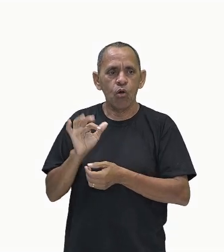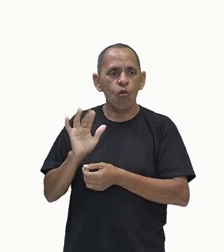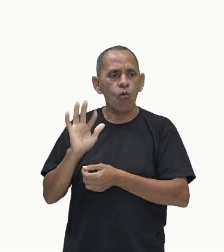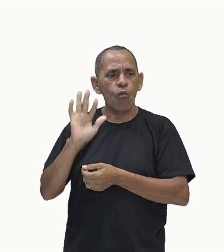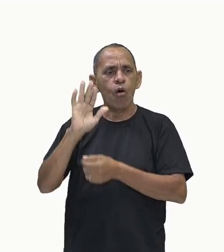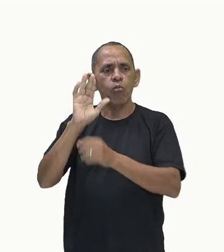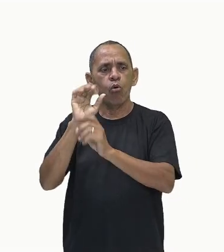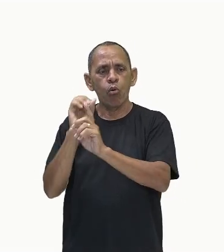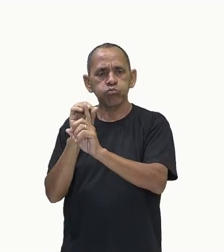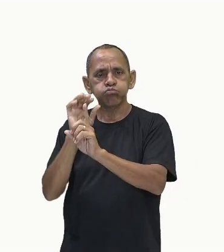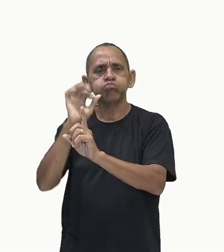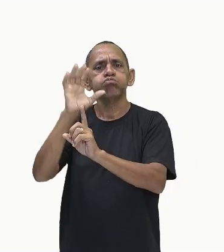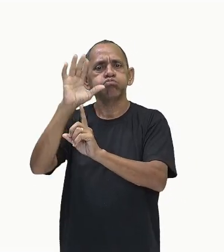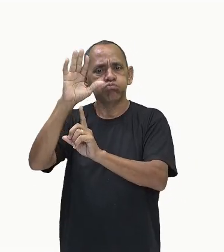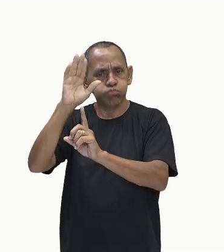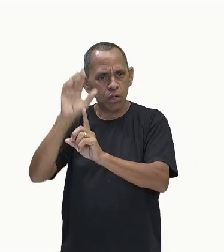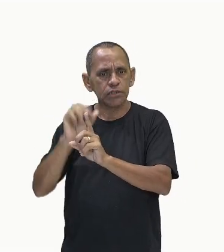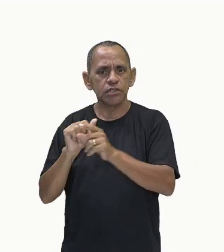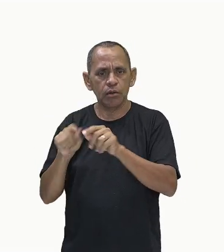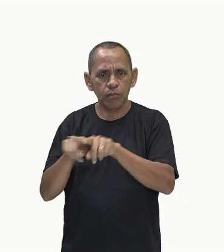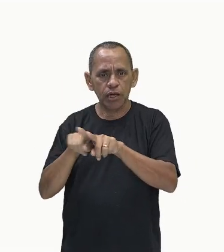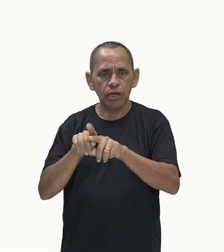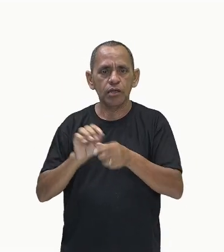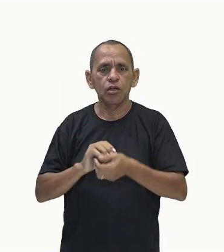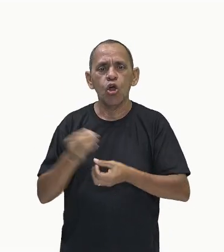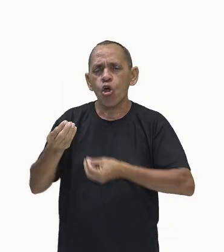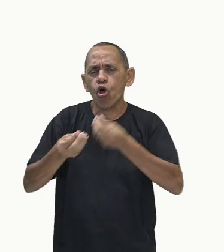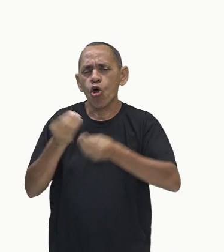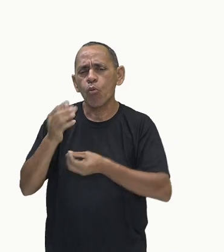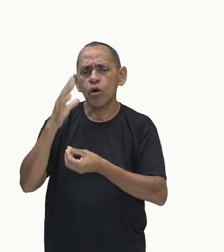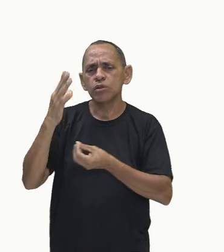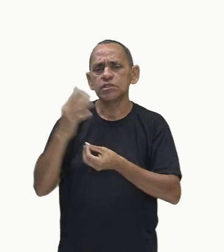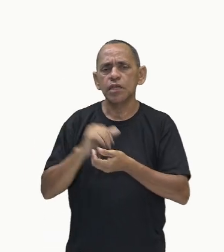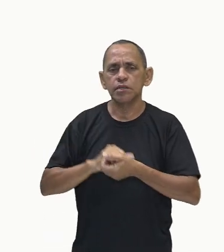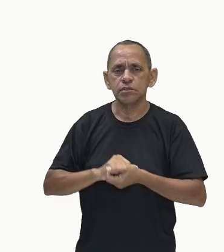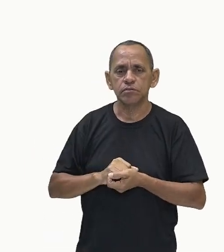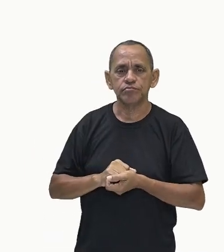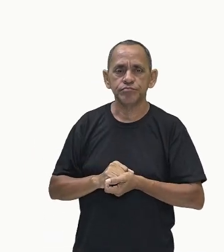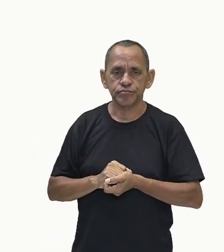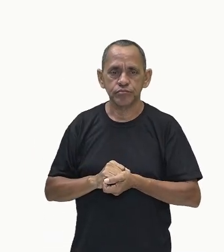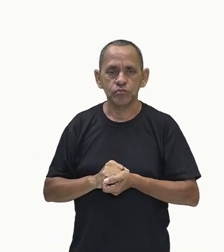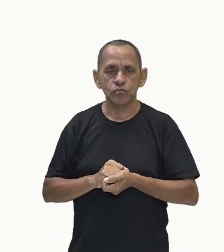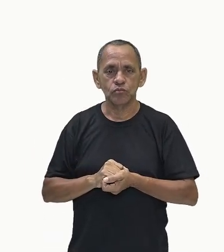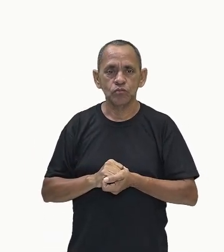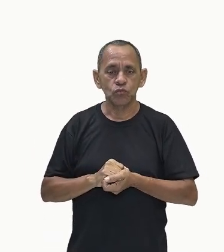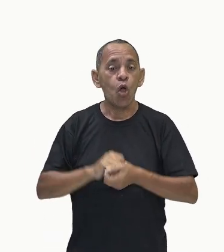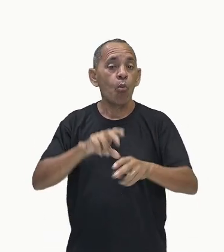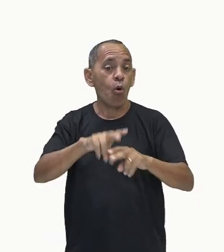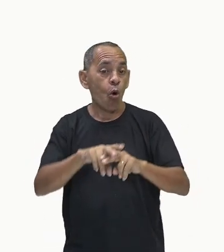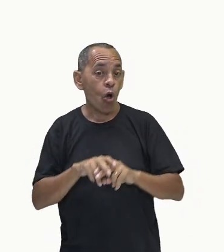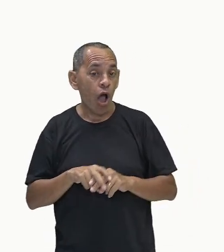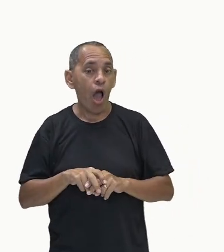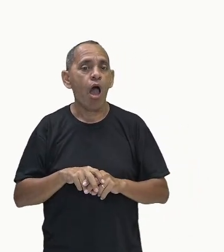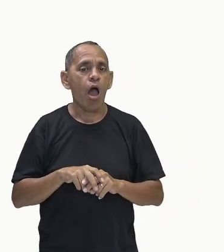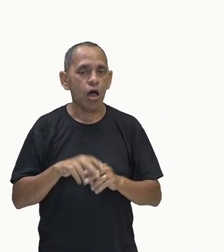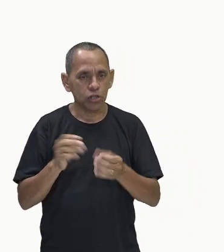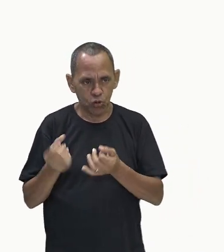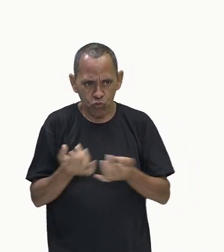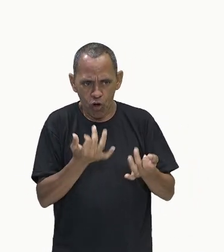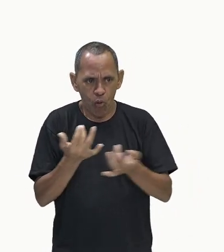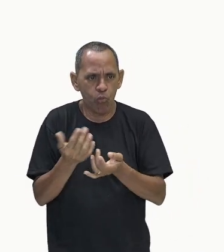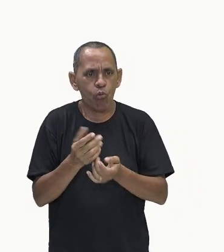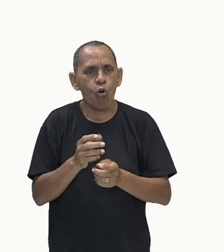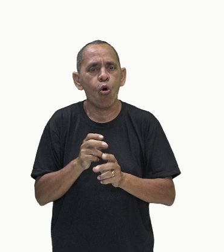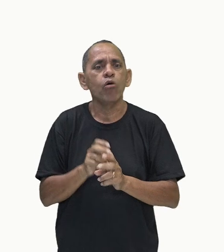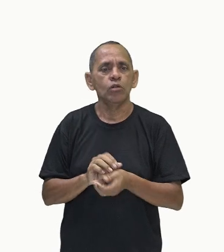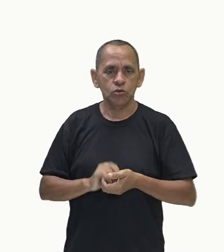vapor e como ele funciona, tá, gente? Através do vapor, o motor, ele é estimulado, tá,